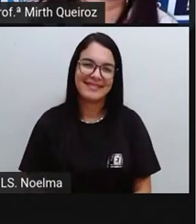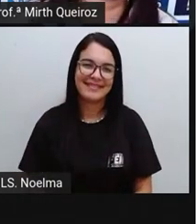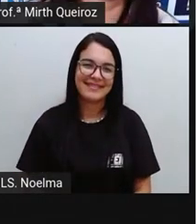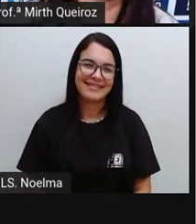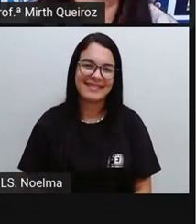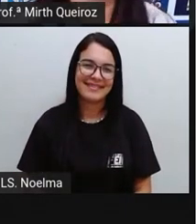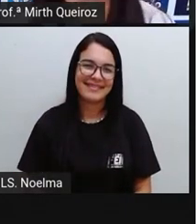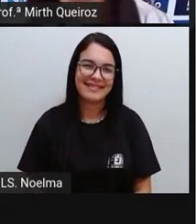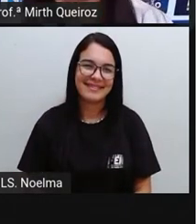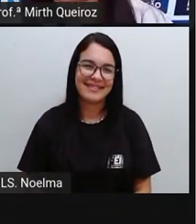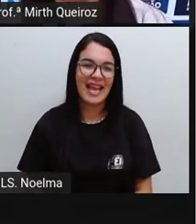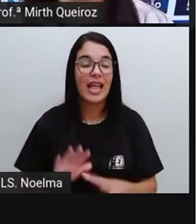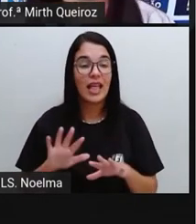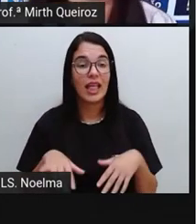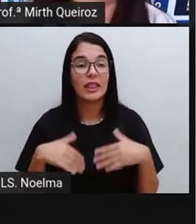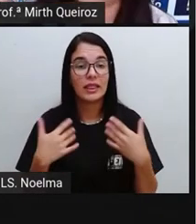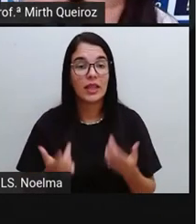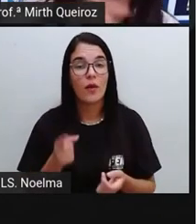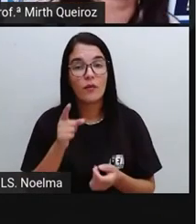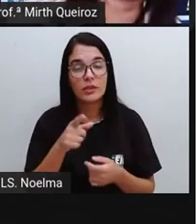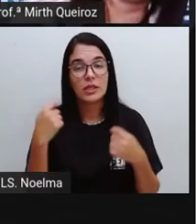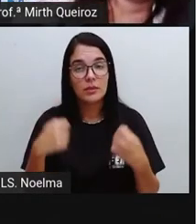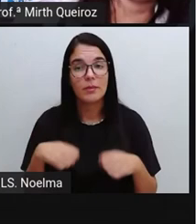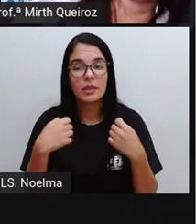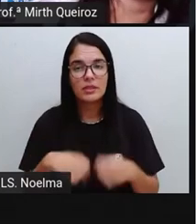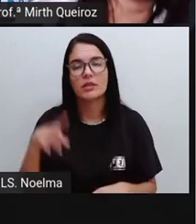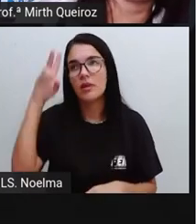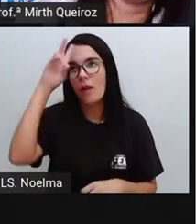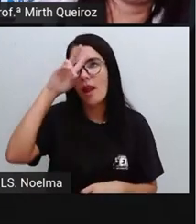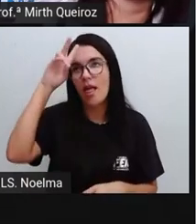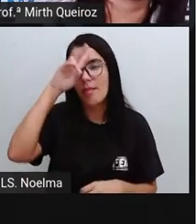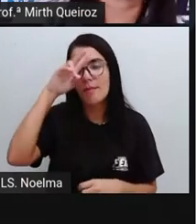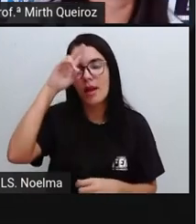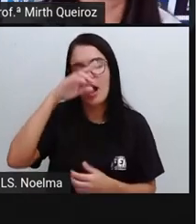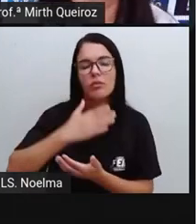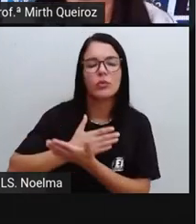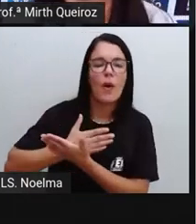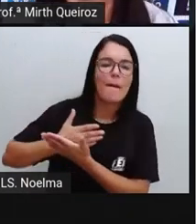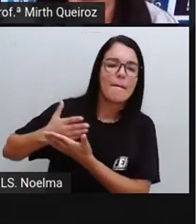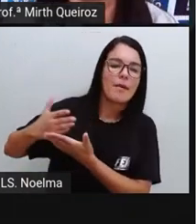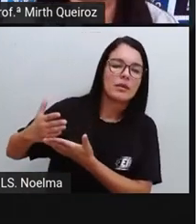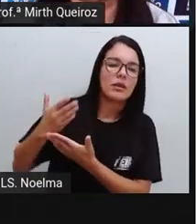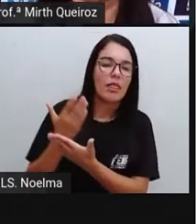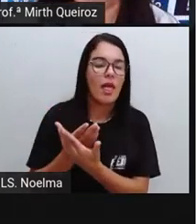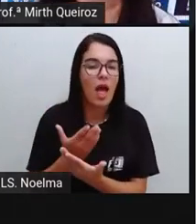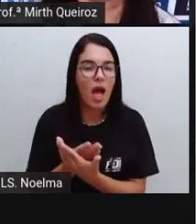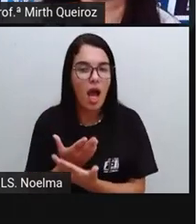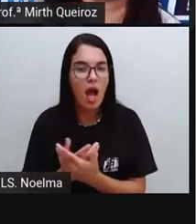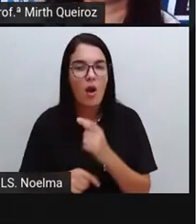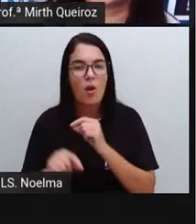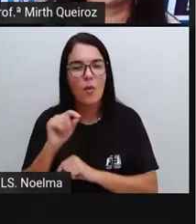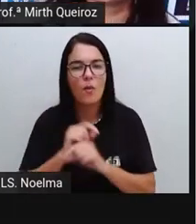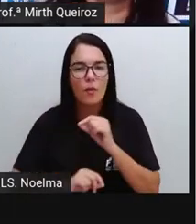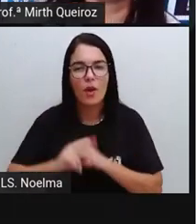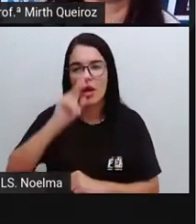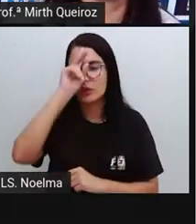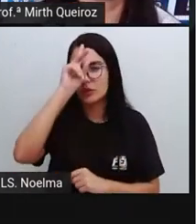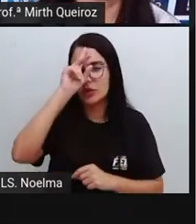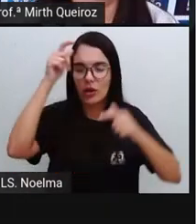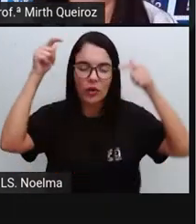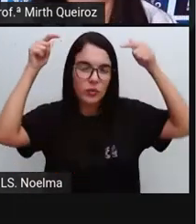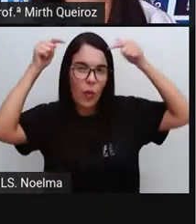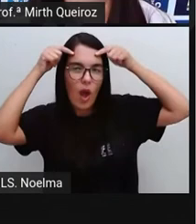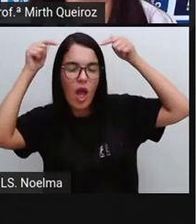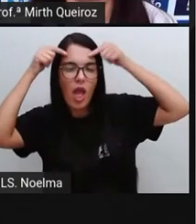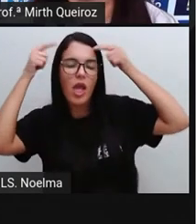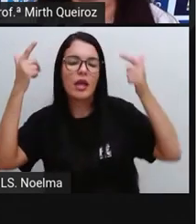E após vocês fazerem isso, lembra lá do início da aula que a gente falou sobre a história do rei, que o rei